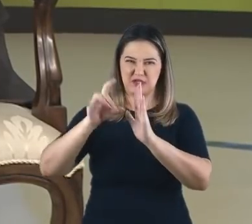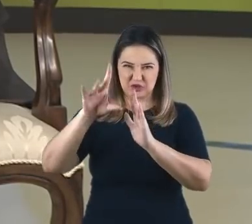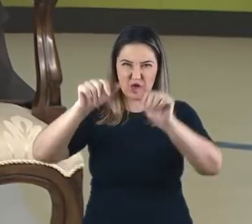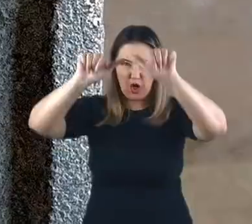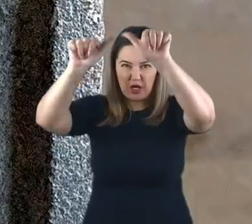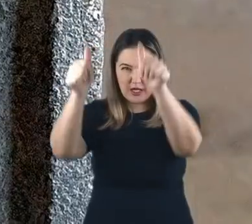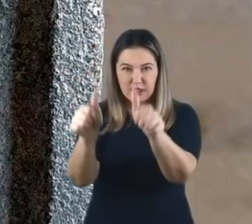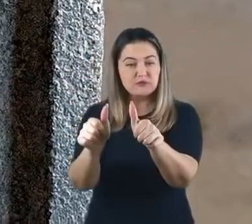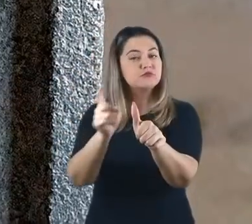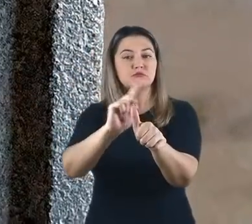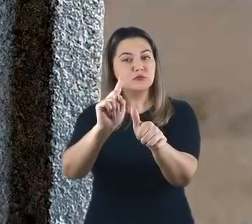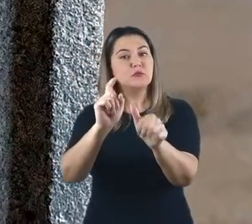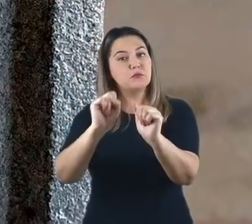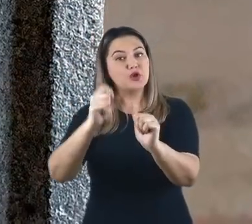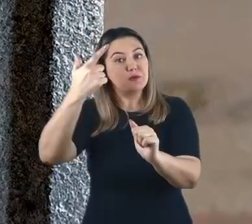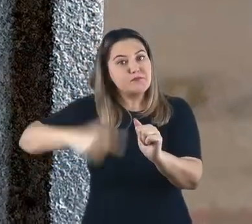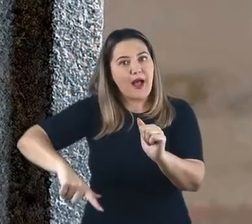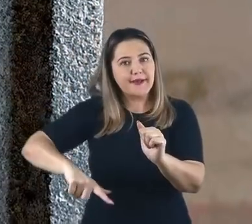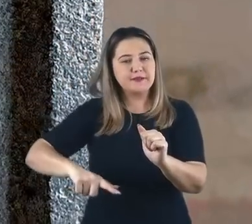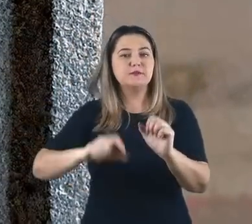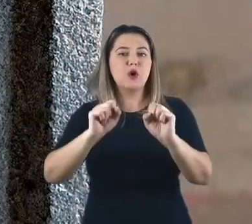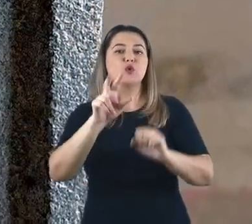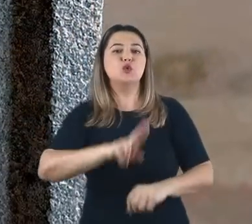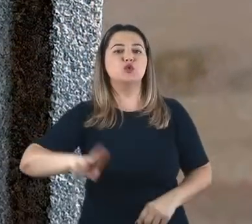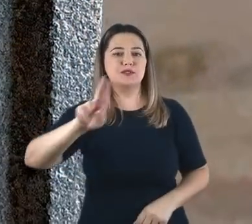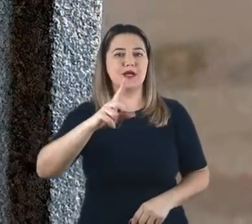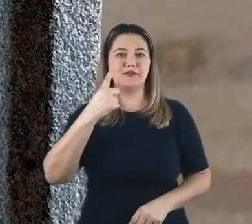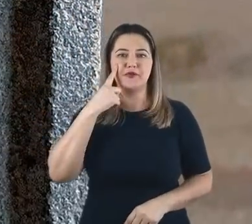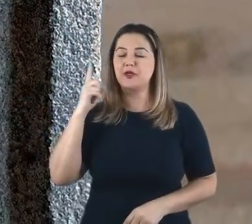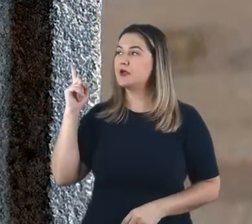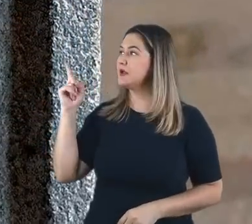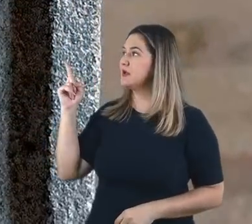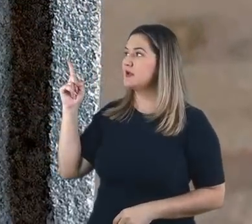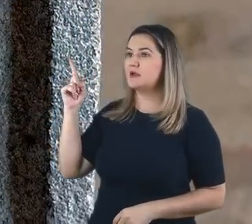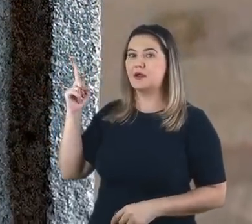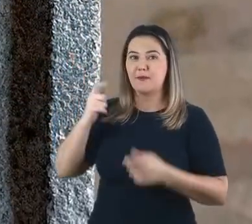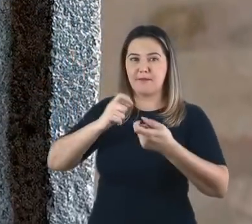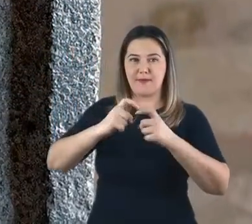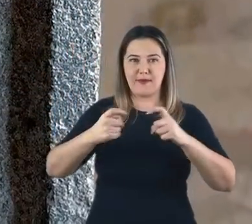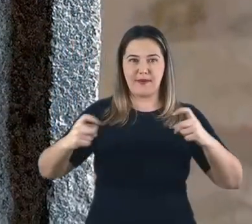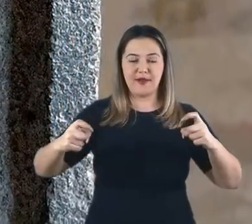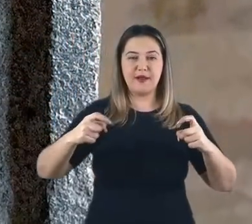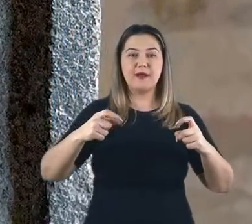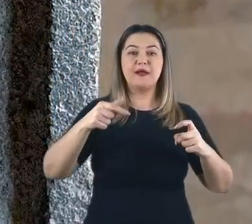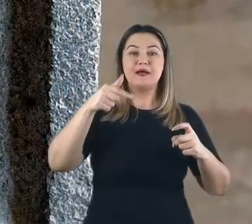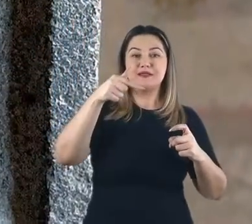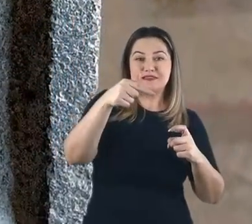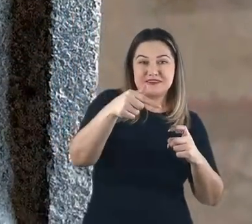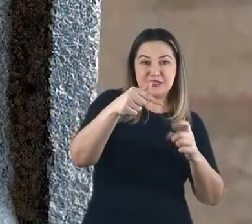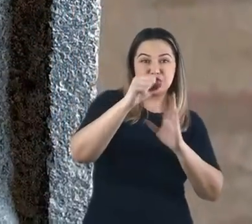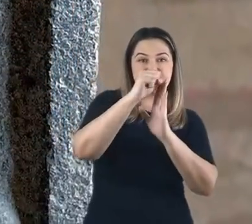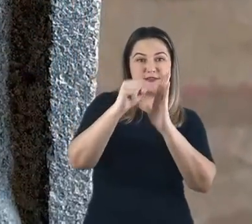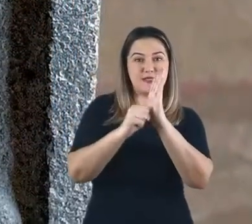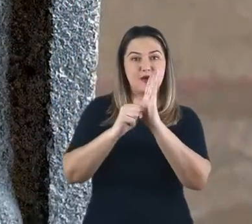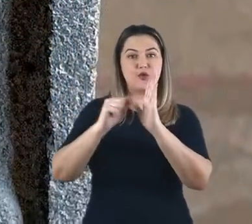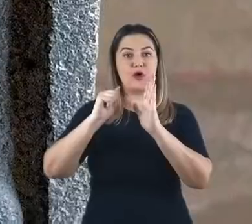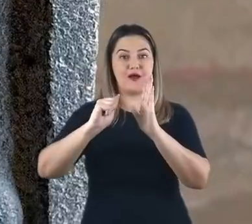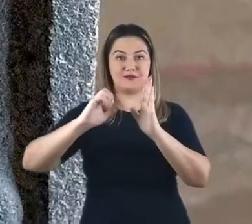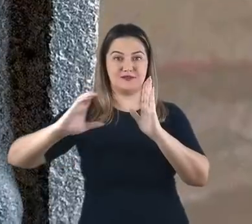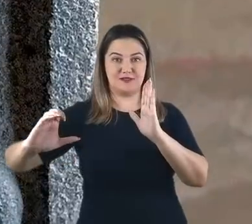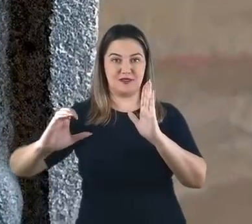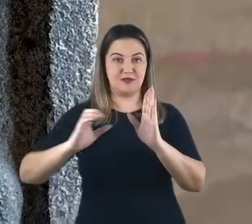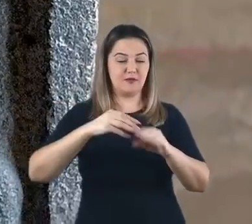simplesmente uma estátua. Tselem é usada nessa inscrição aramaica do 7º século a.C., que foi